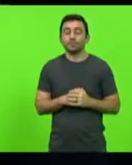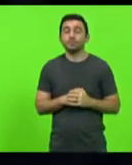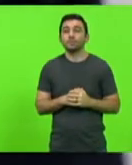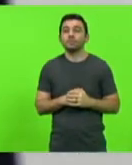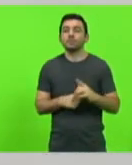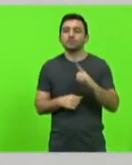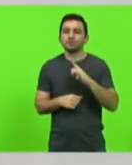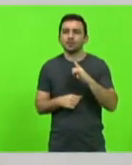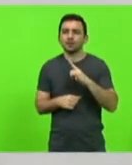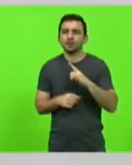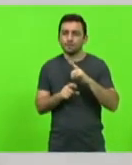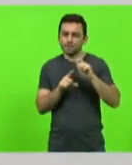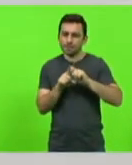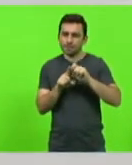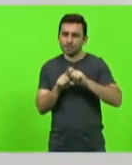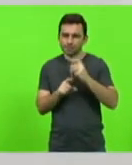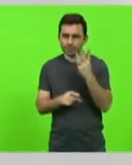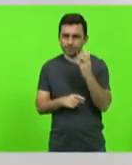últimos 30 meses